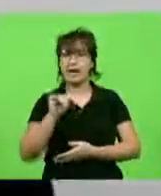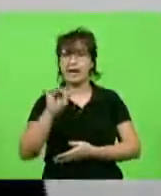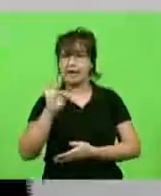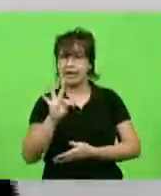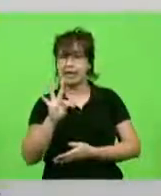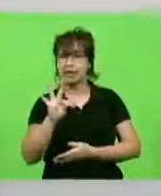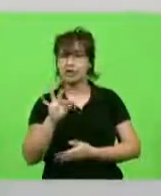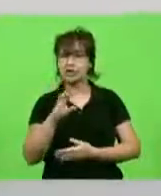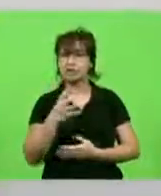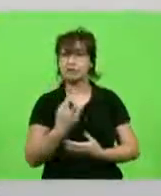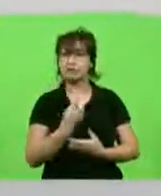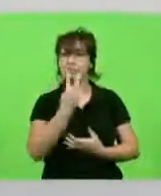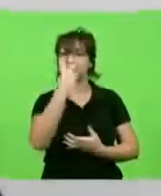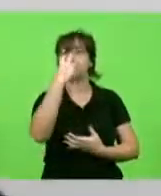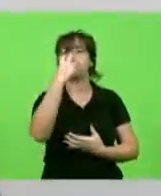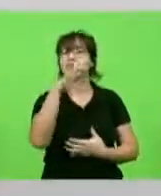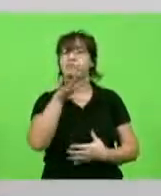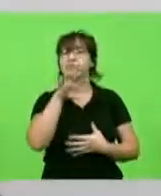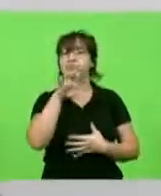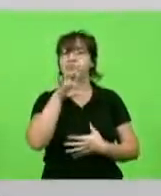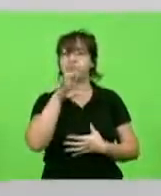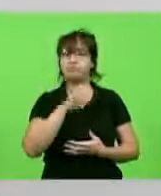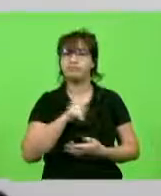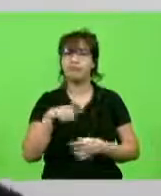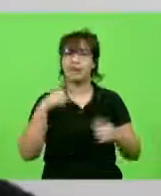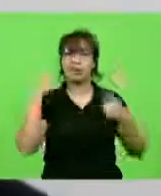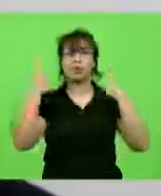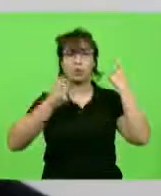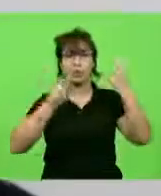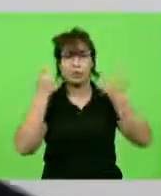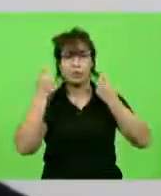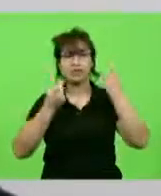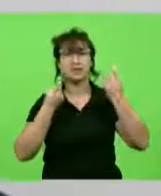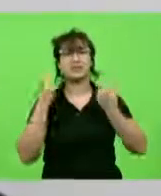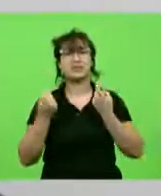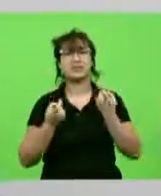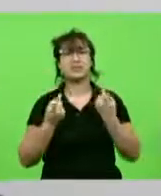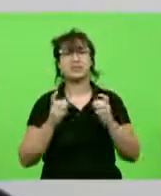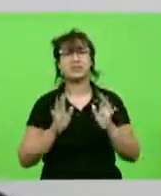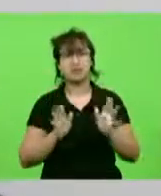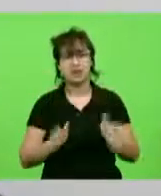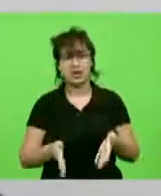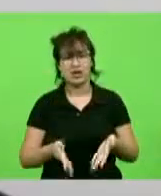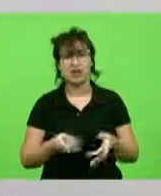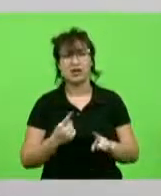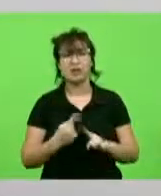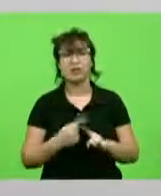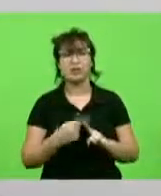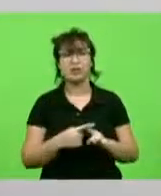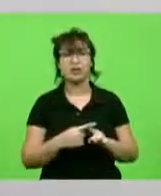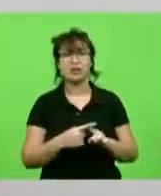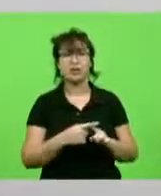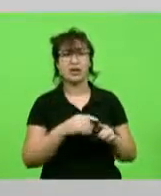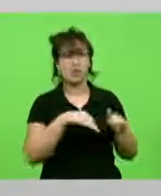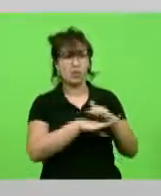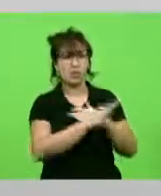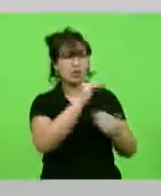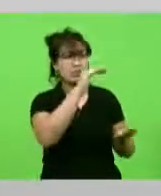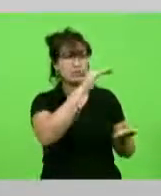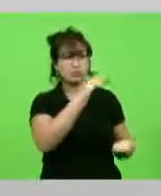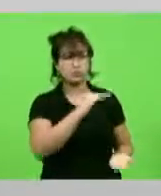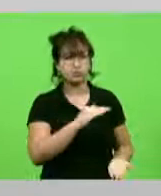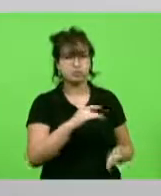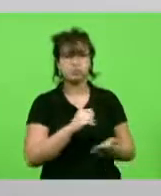preocupação que está aí rondando, a questão dos estoques, o alto número de pacientes